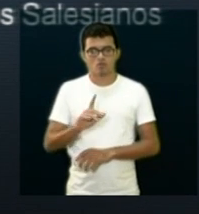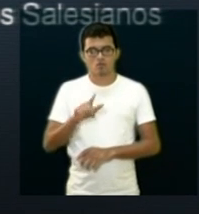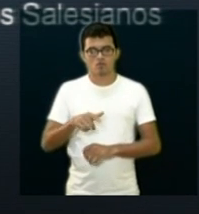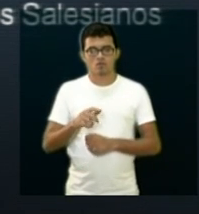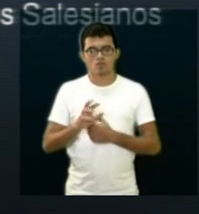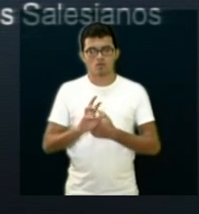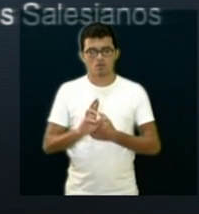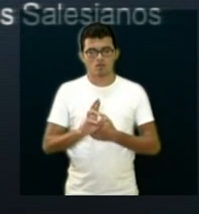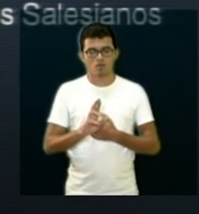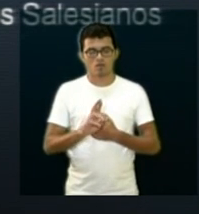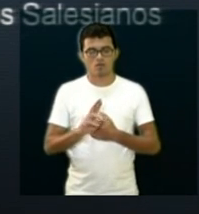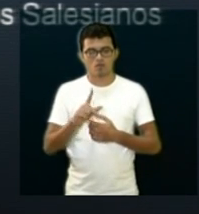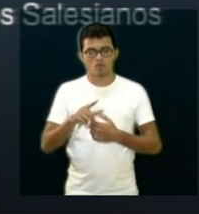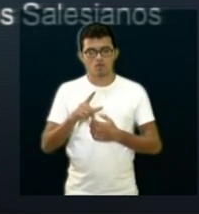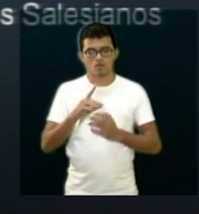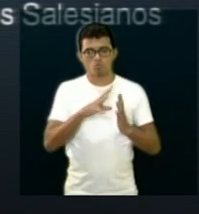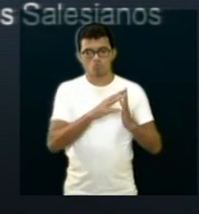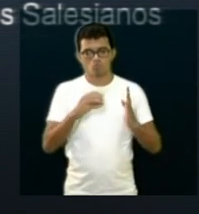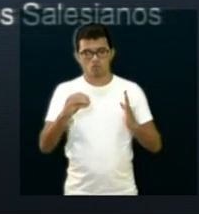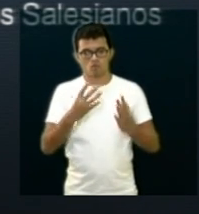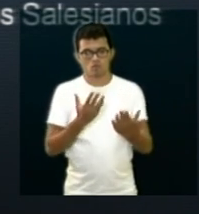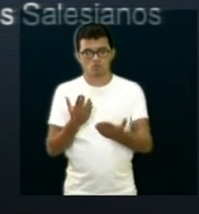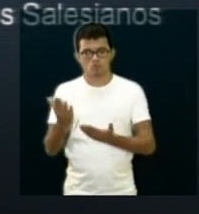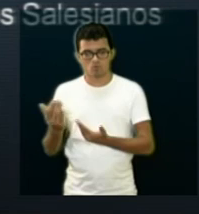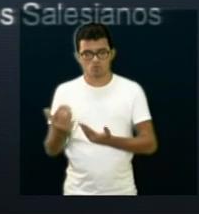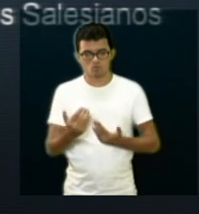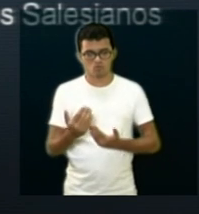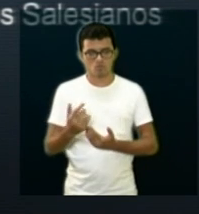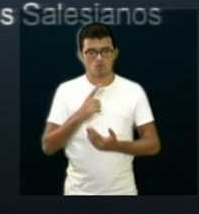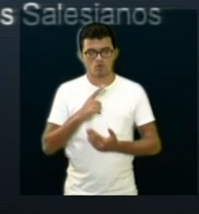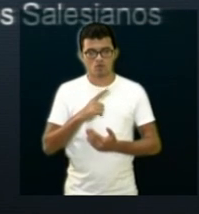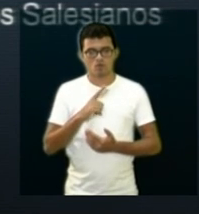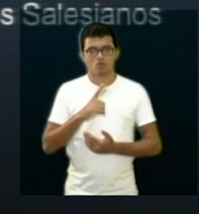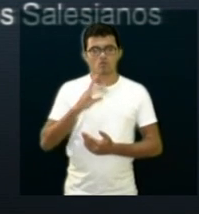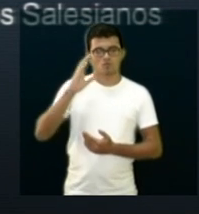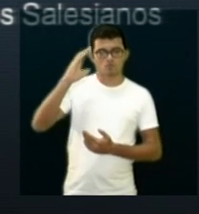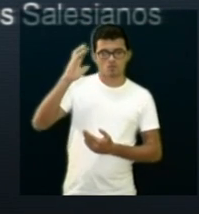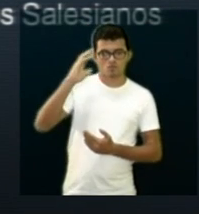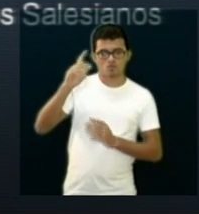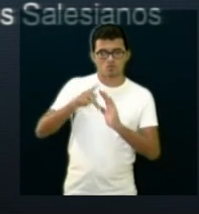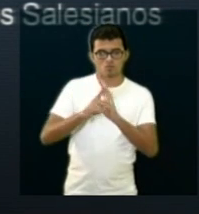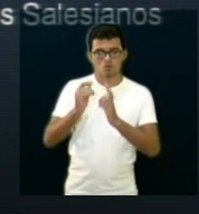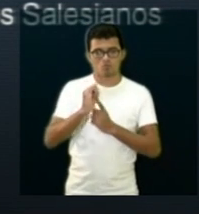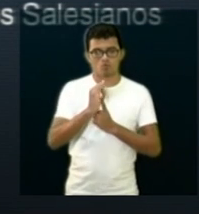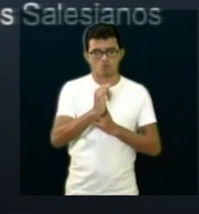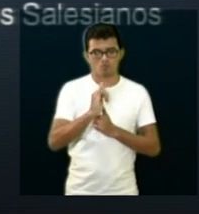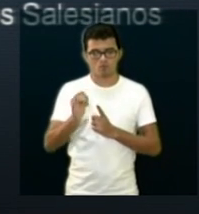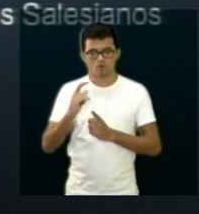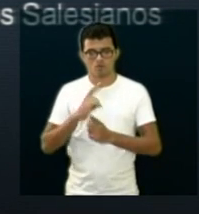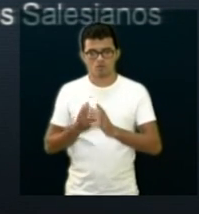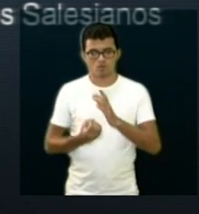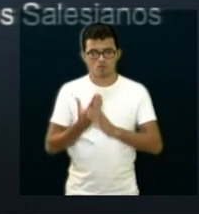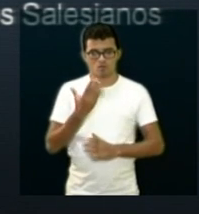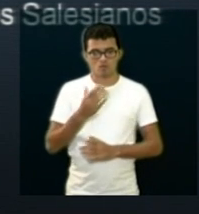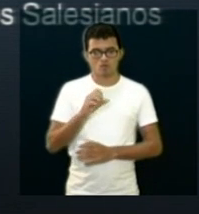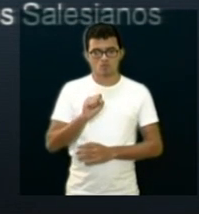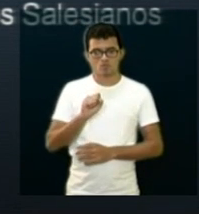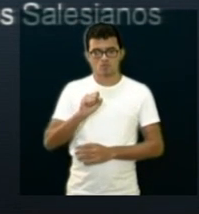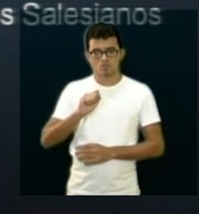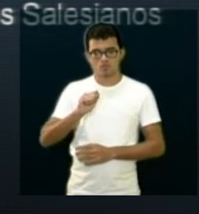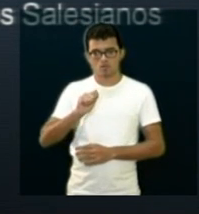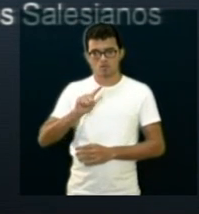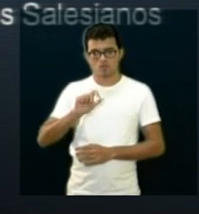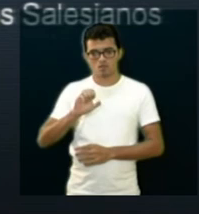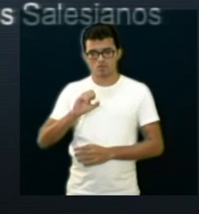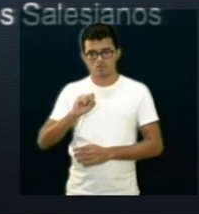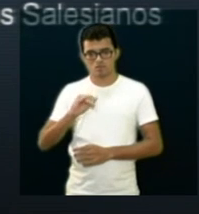os jovens, foi exemplo para os jovens, teve sonhos proféticos e fundou a congregação dos salesianos. Parabenizo, então, a comunidade